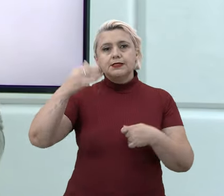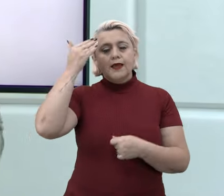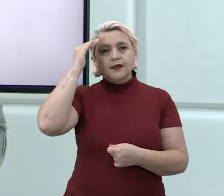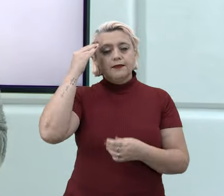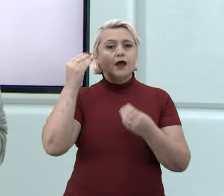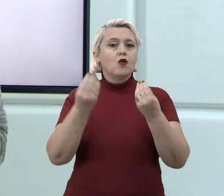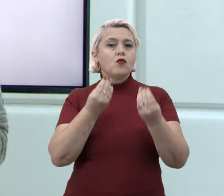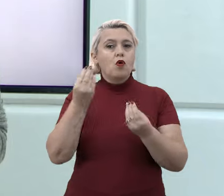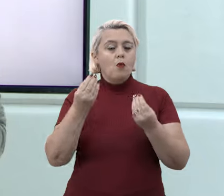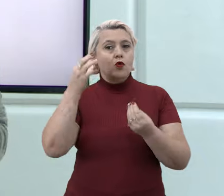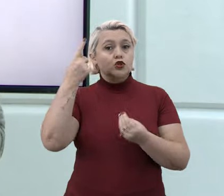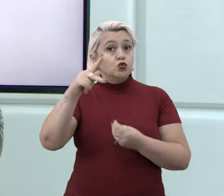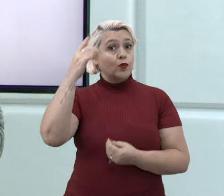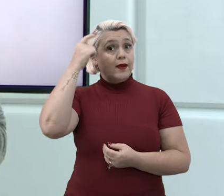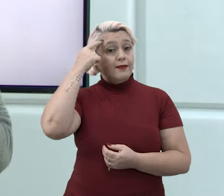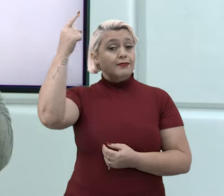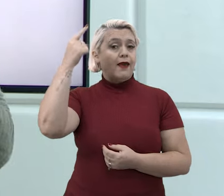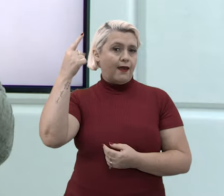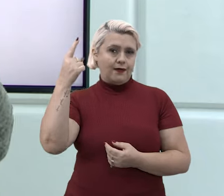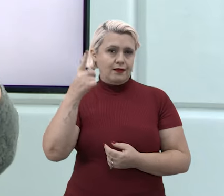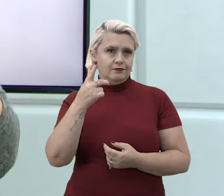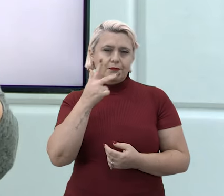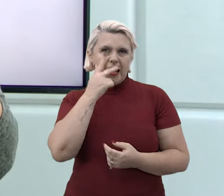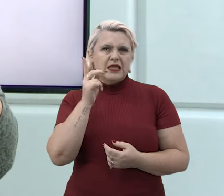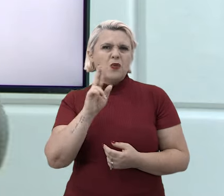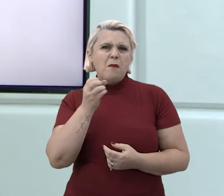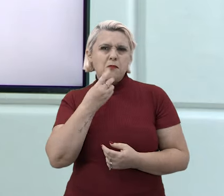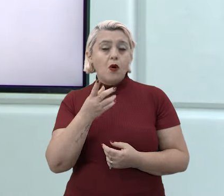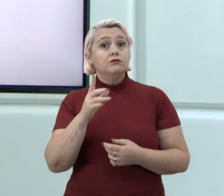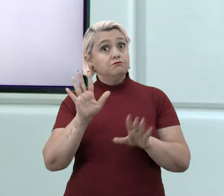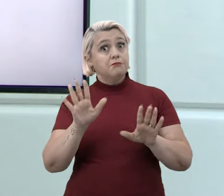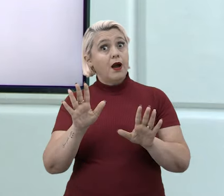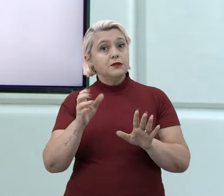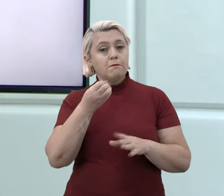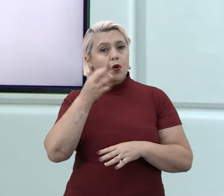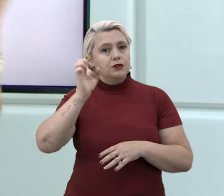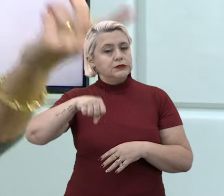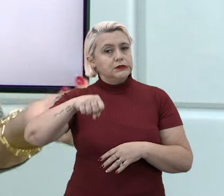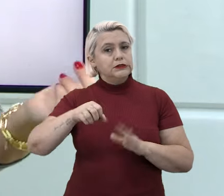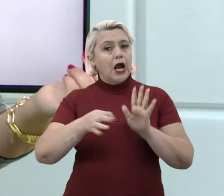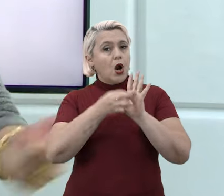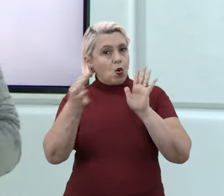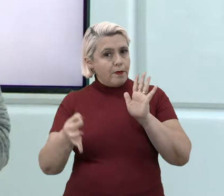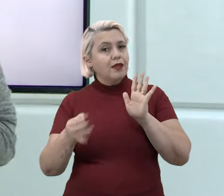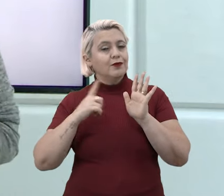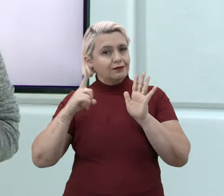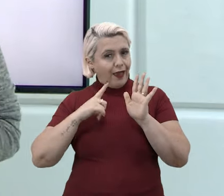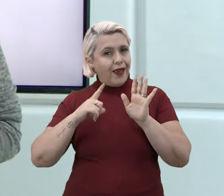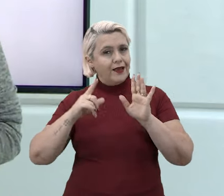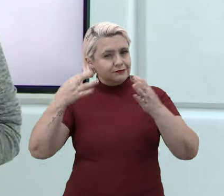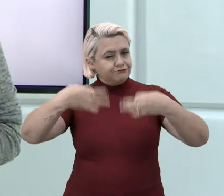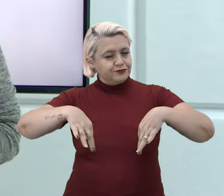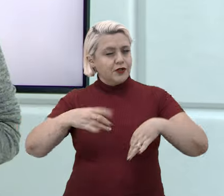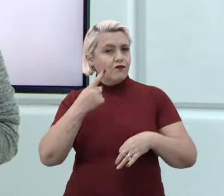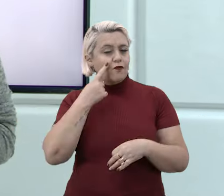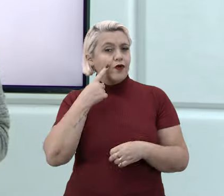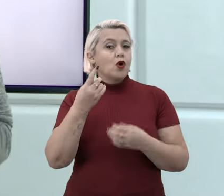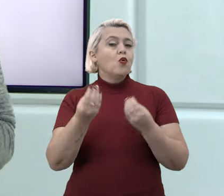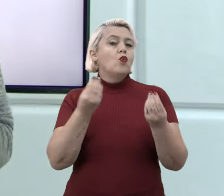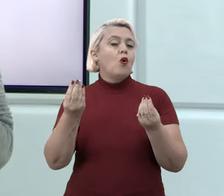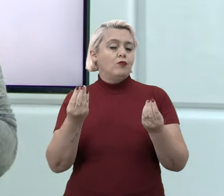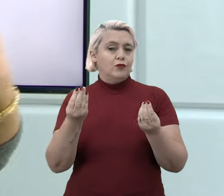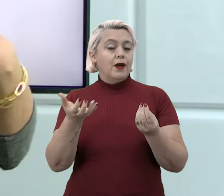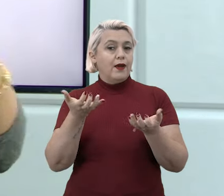entenda que às vezes uma ideia que você teve e que nem parece tão boa, é boa sim. É inclusive um argumento e tem até nome para isso, tá?